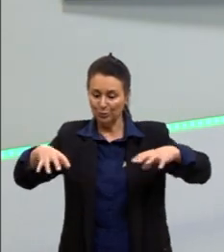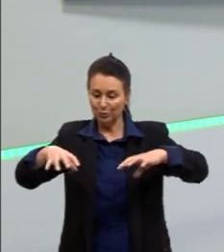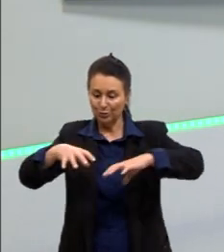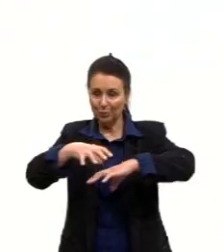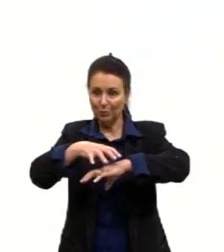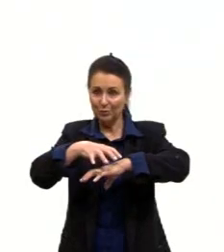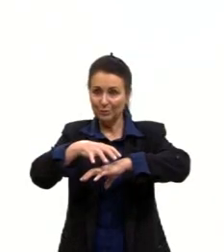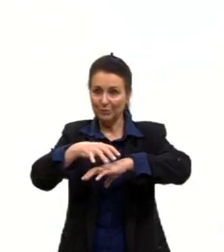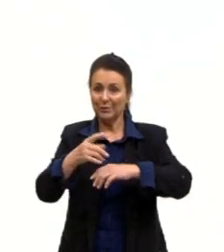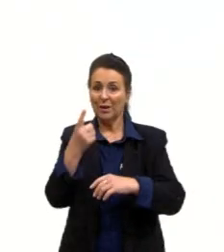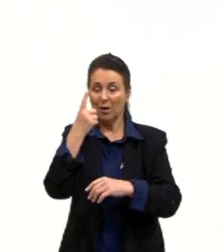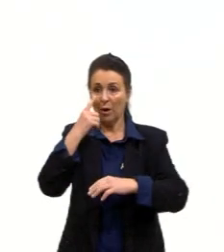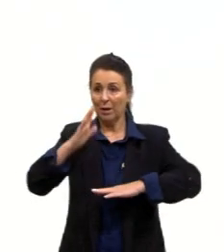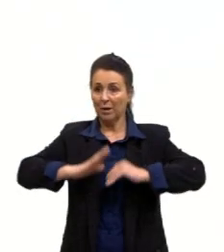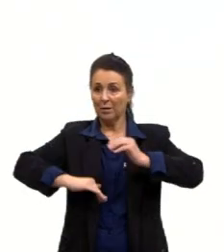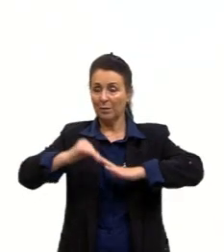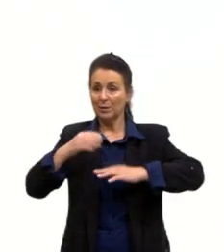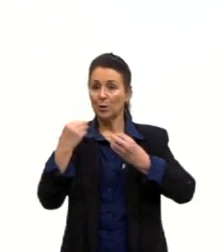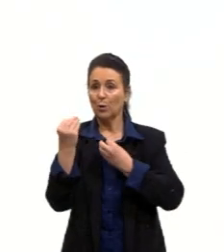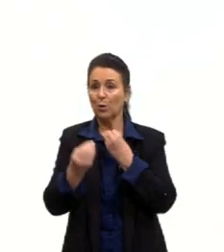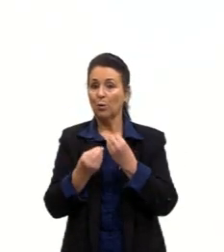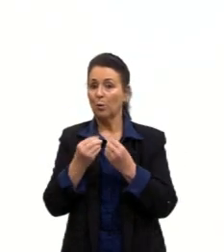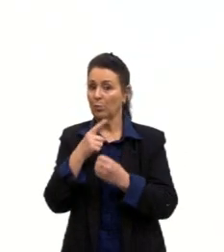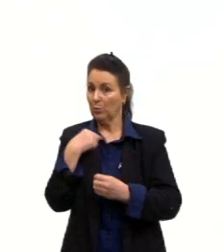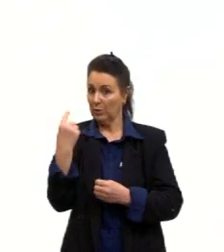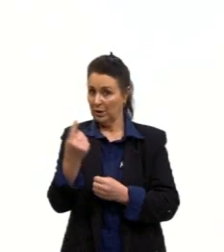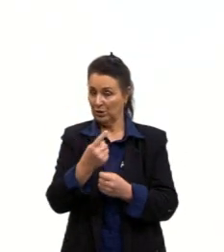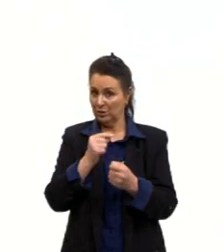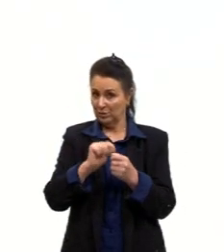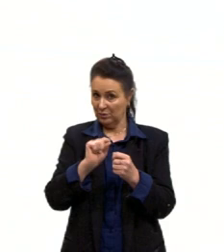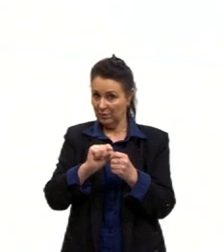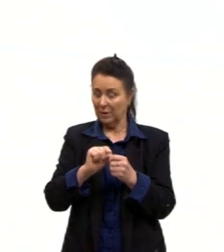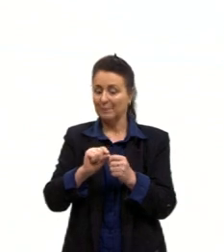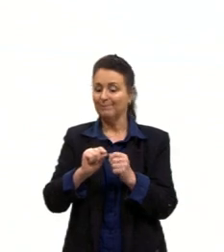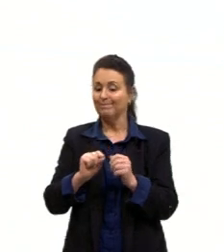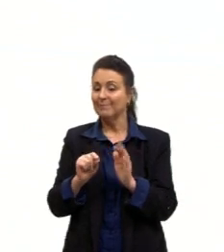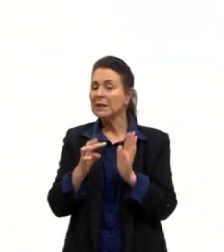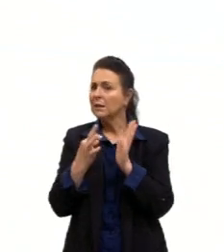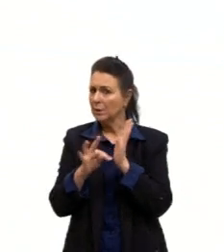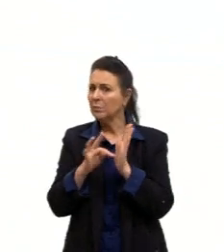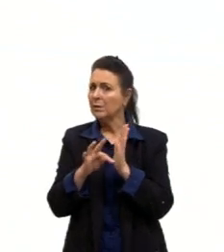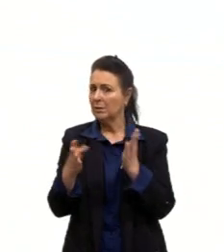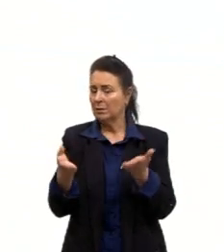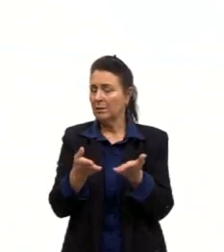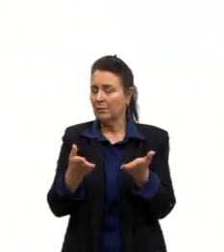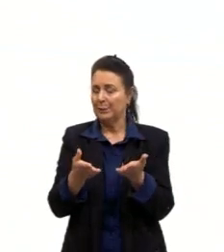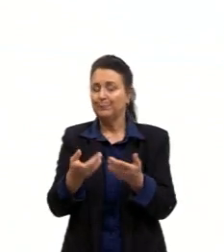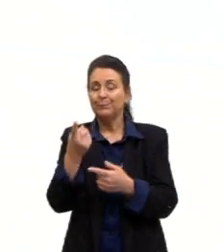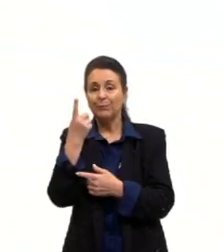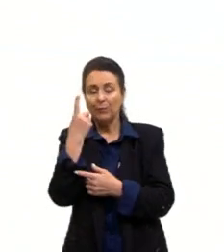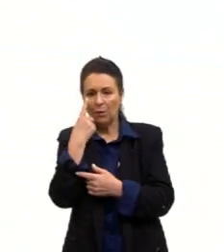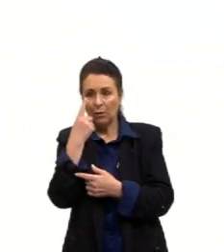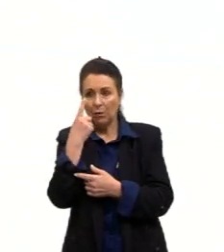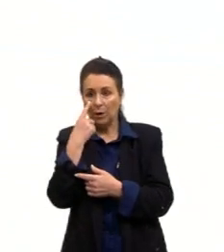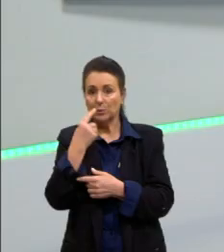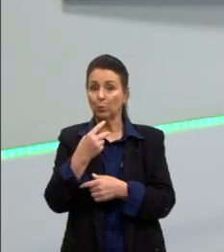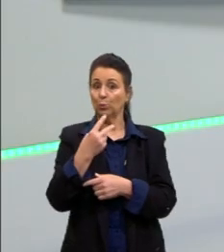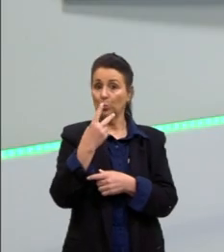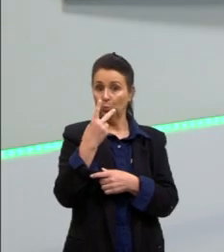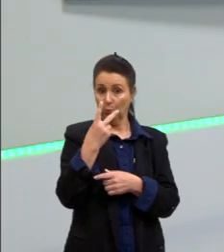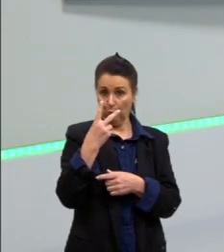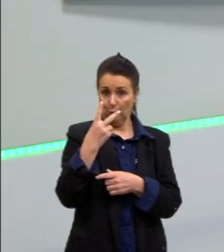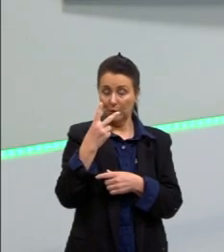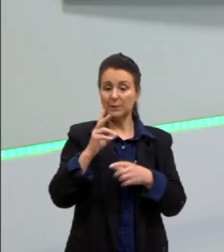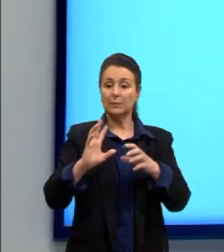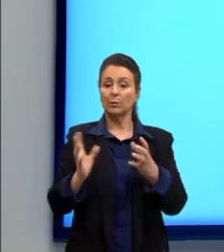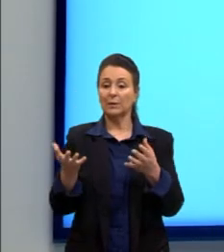Bom, na prática, como que a gente faz? Mais teoricamente, digamos assim, a gente vai ter duas ondas que se